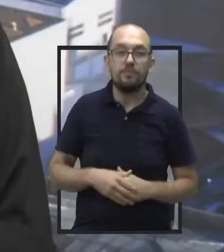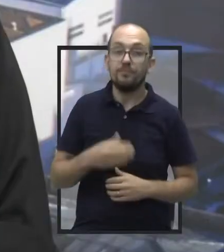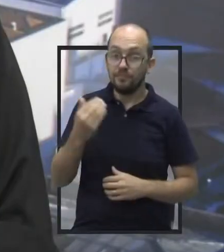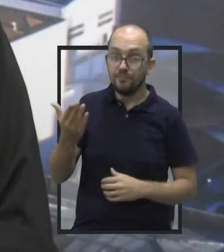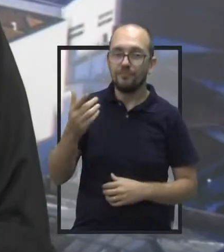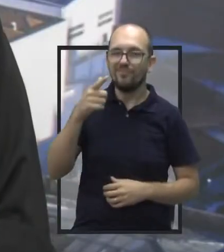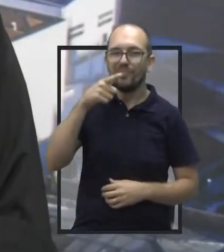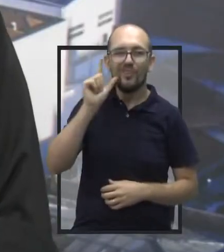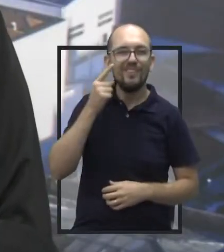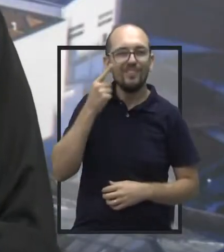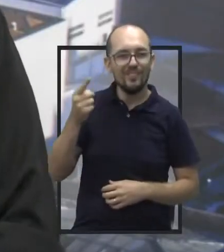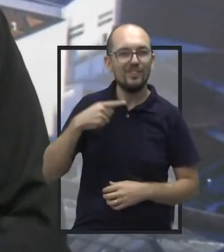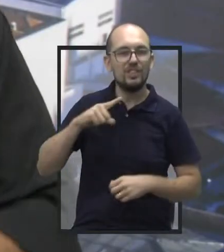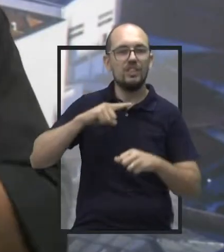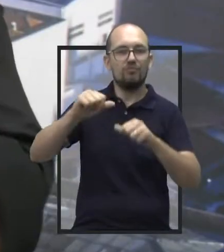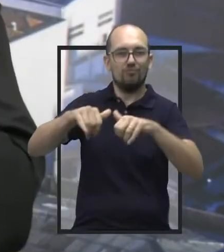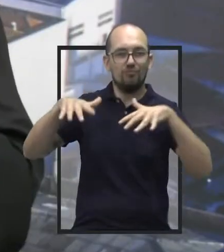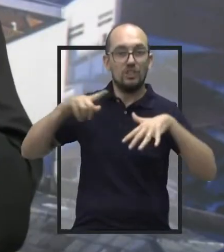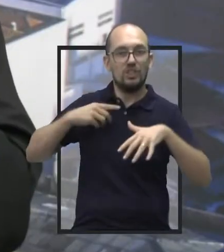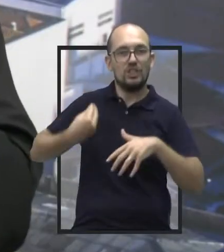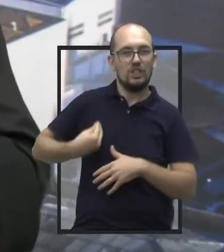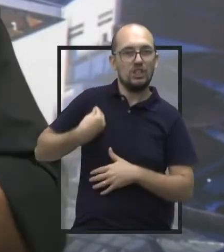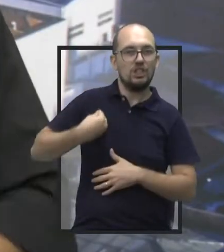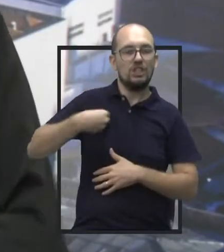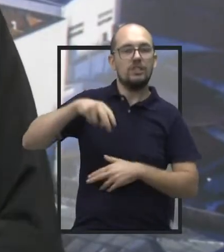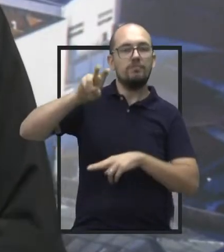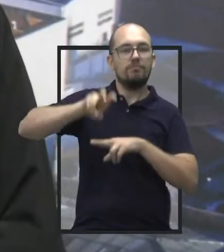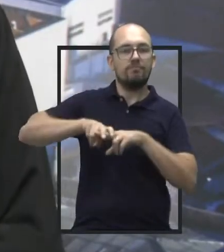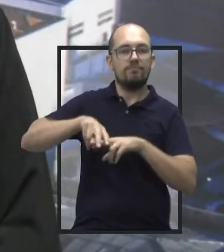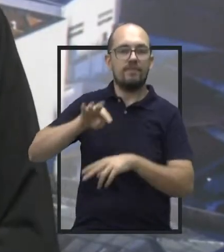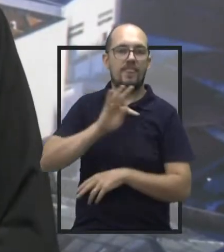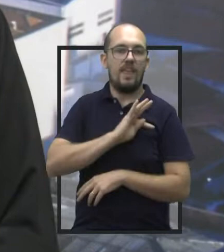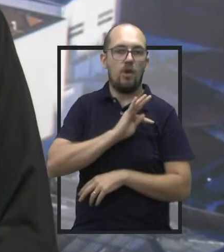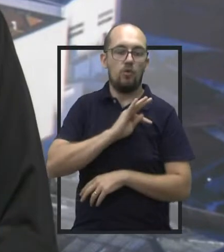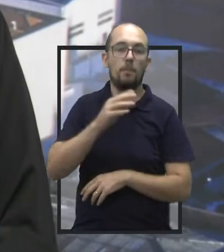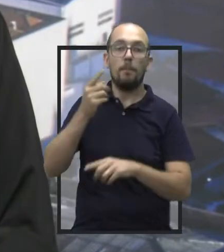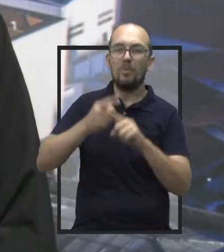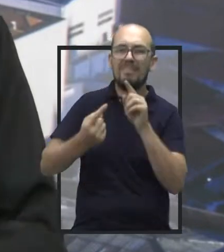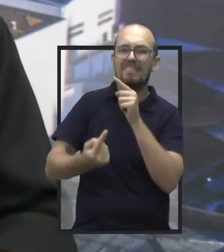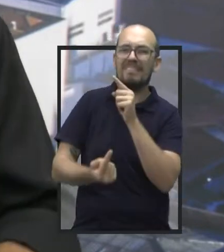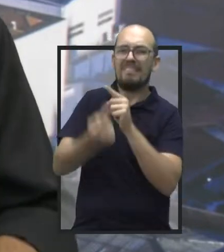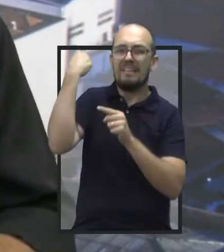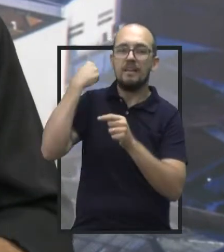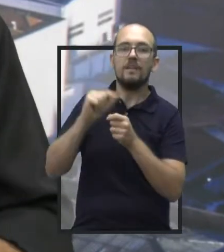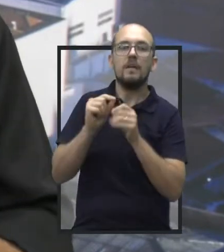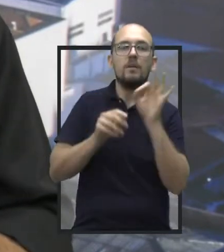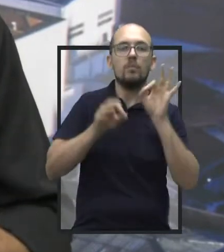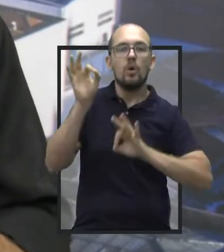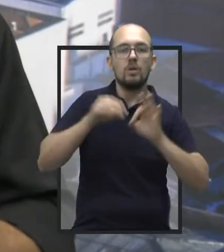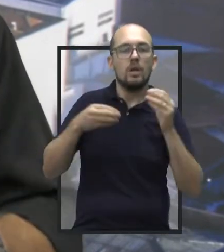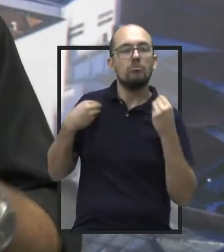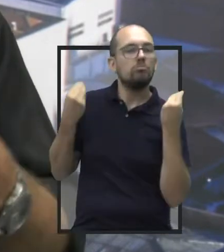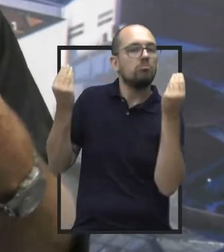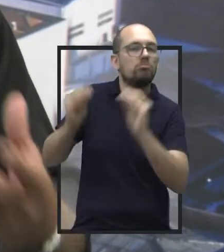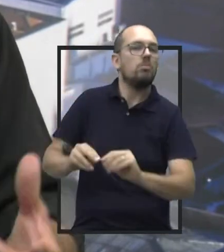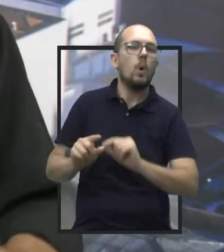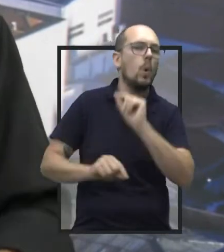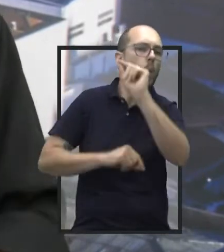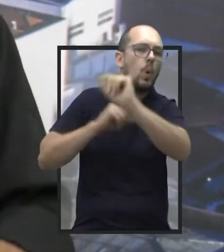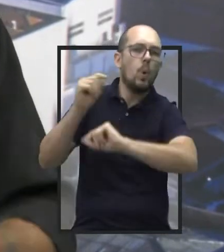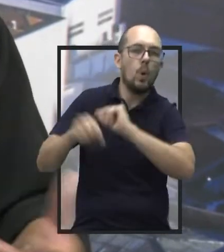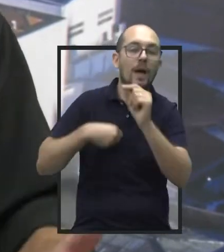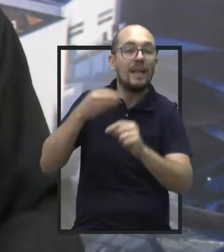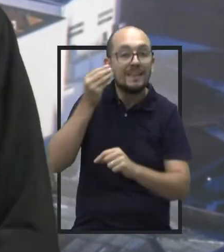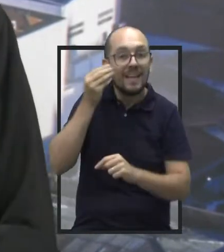técnicos estavam aí, né? Quando nós fizemos esse projeto lá atrás, esse projeto foi para tentar só pegar mais chances mesmo ao